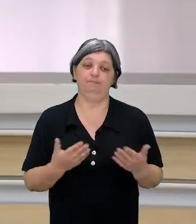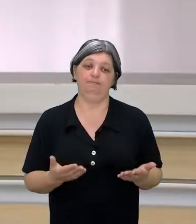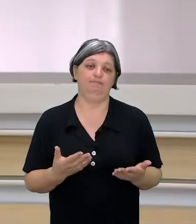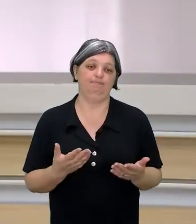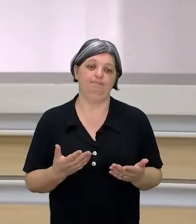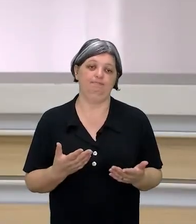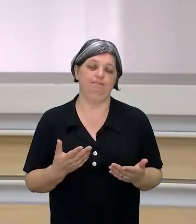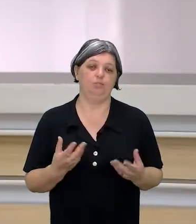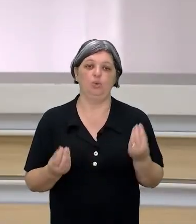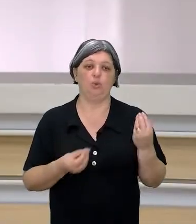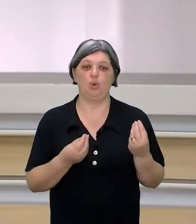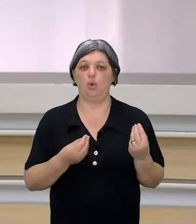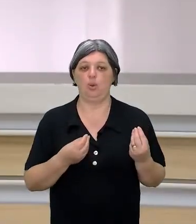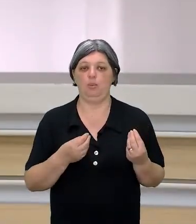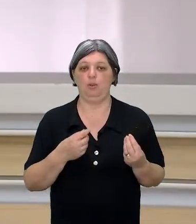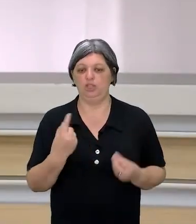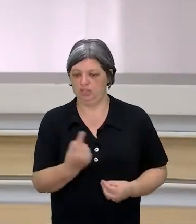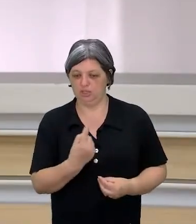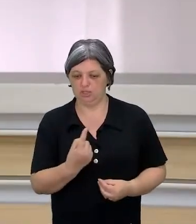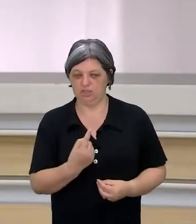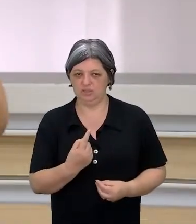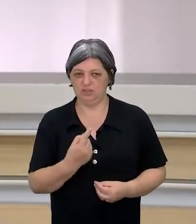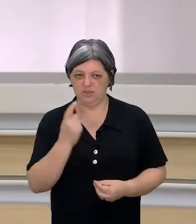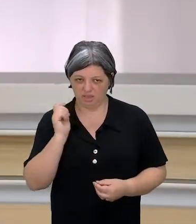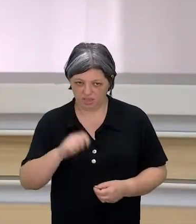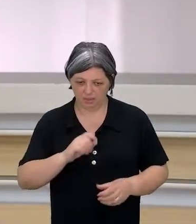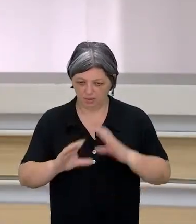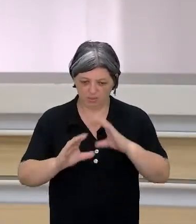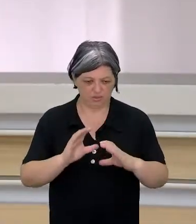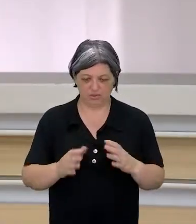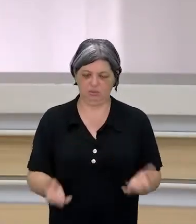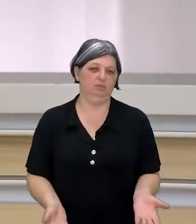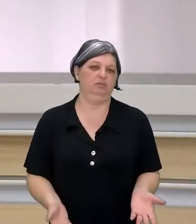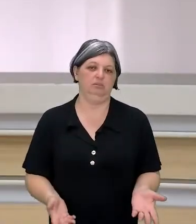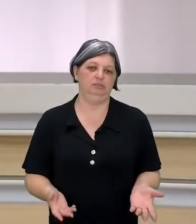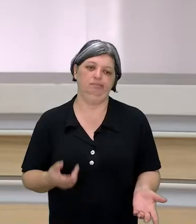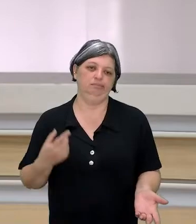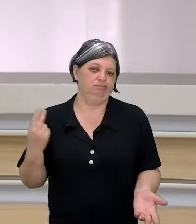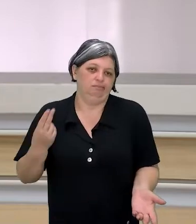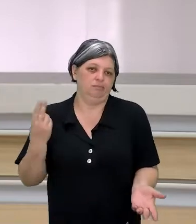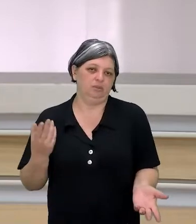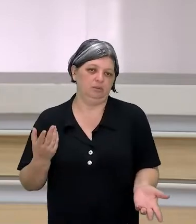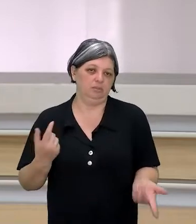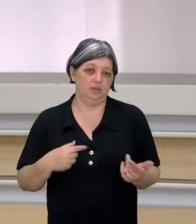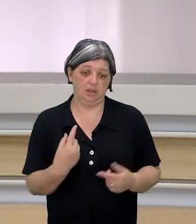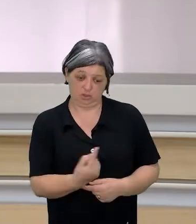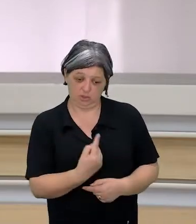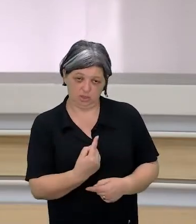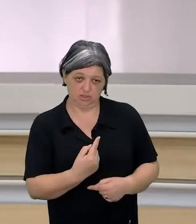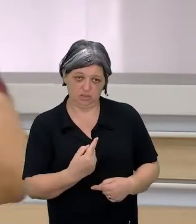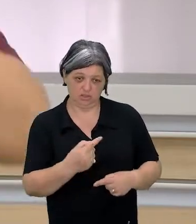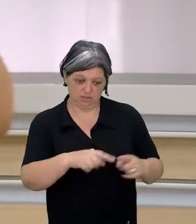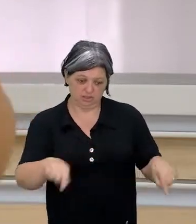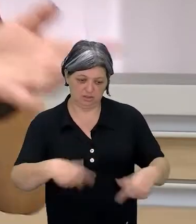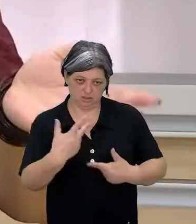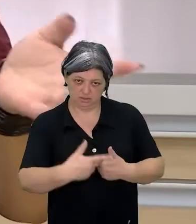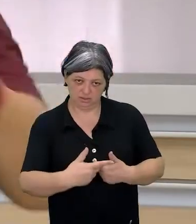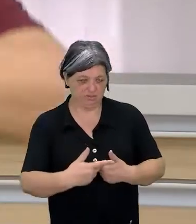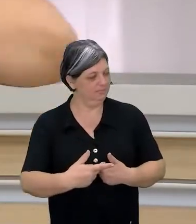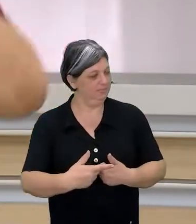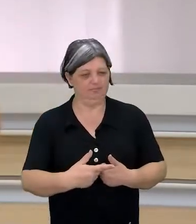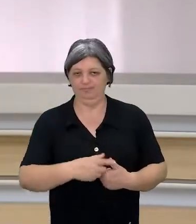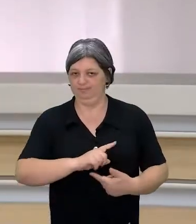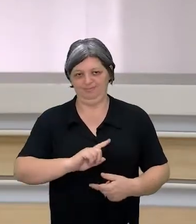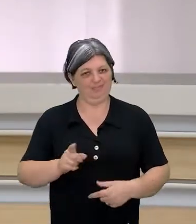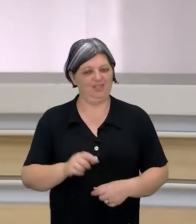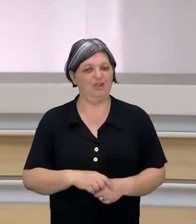se comunicar sozinho. Porque mesmo que você fale, ah, mas você está sozinha num estúdio. Bom, não estou sozinha.